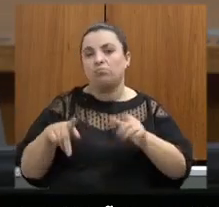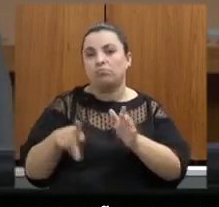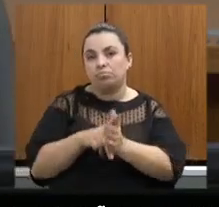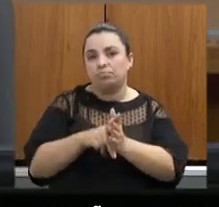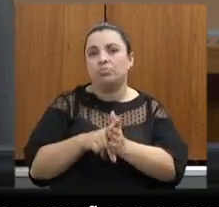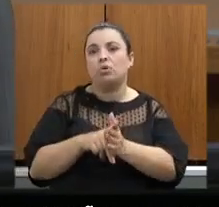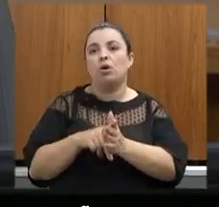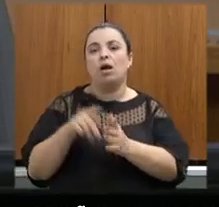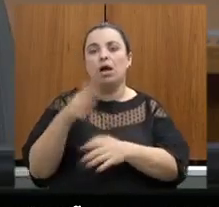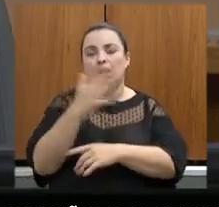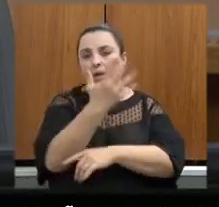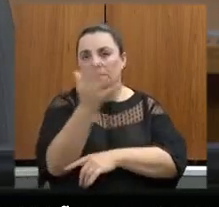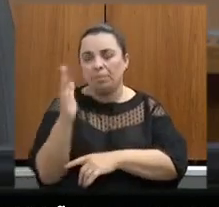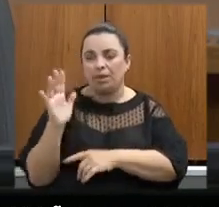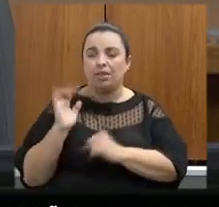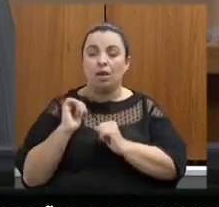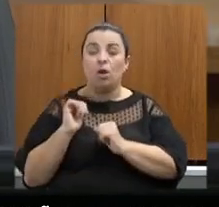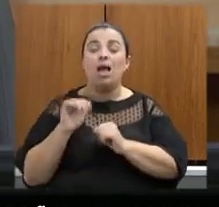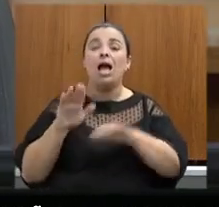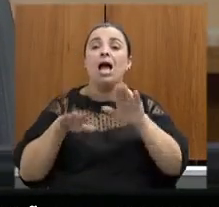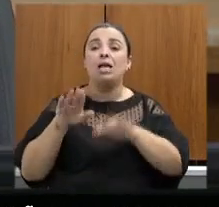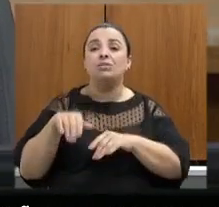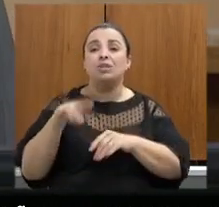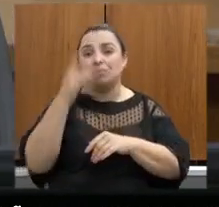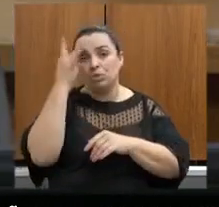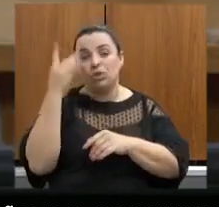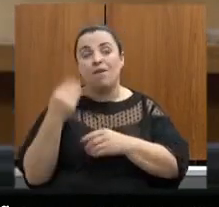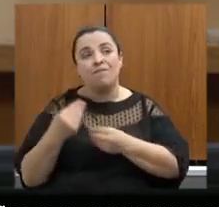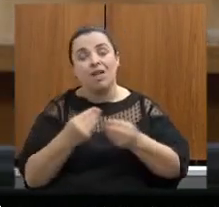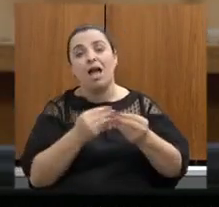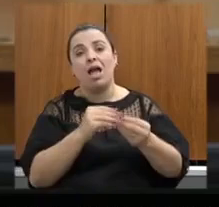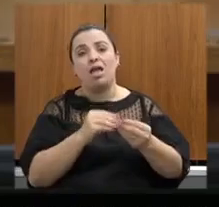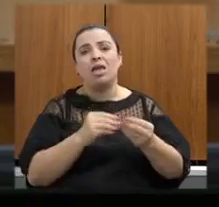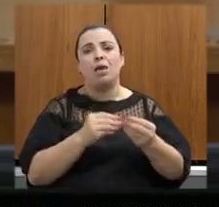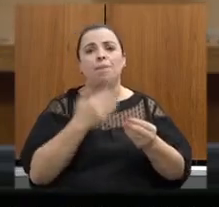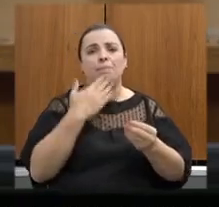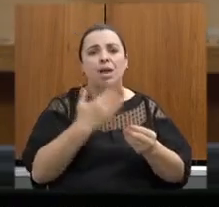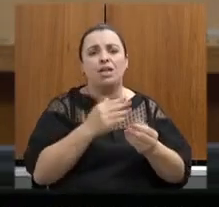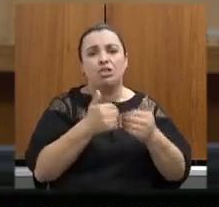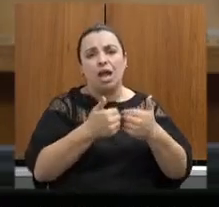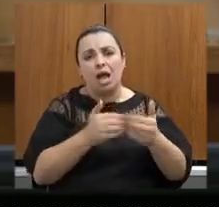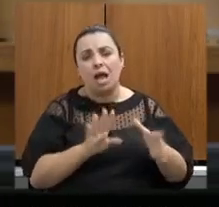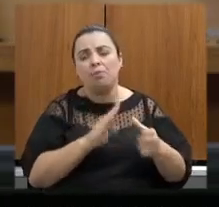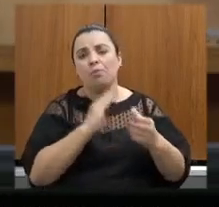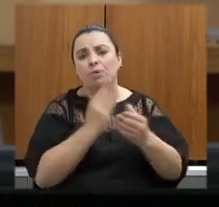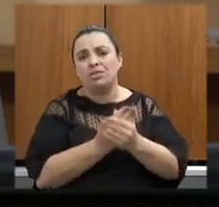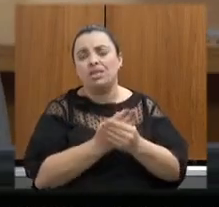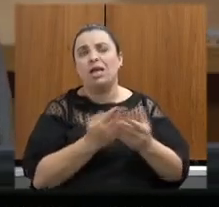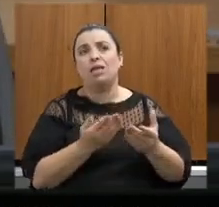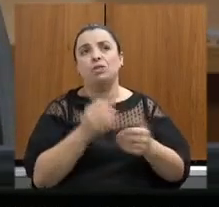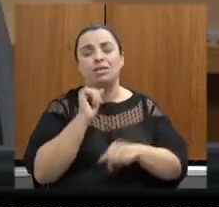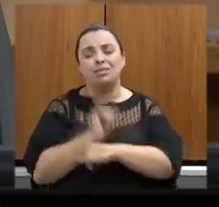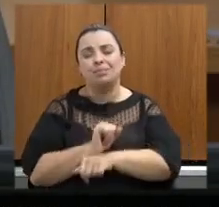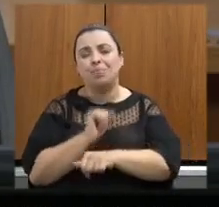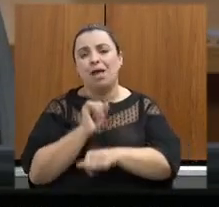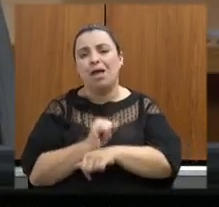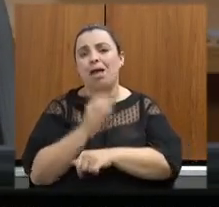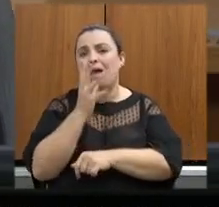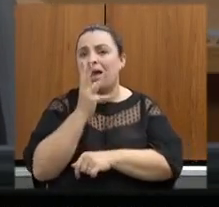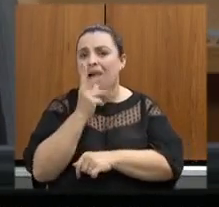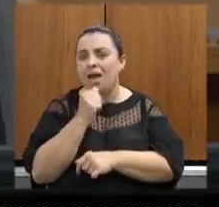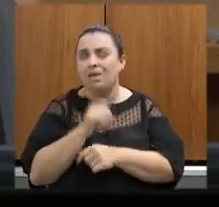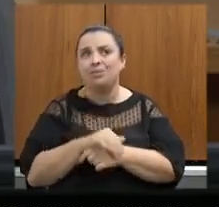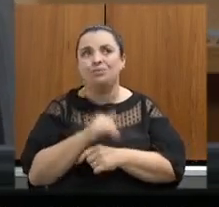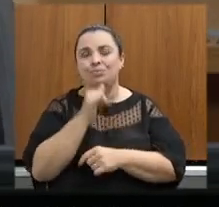entram com processos ficam esperando vários anos mencionava na resposta anterior 2014 foi a data de